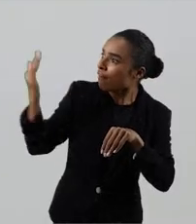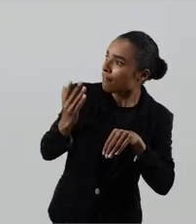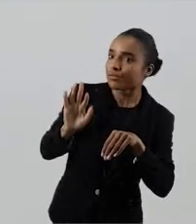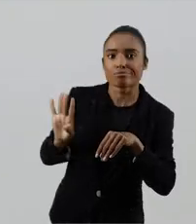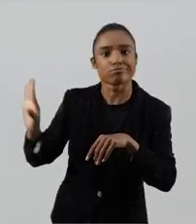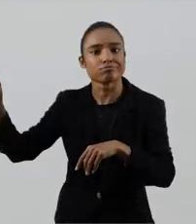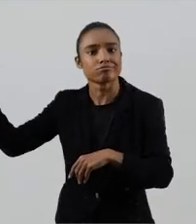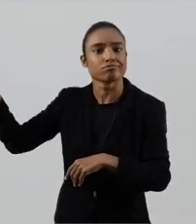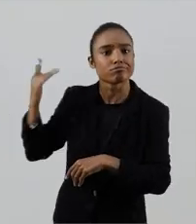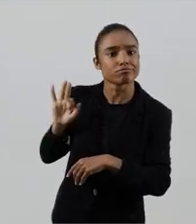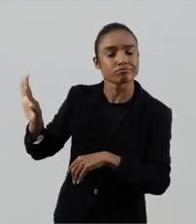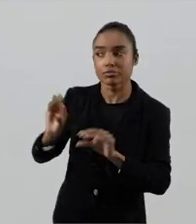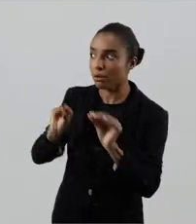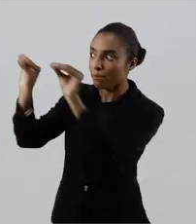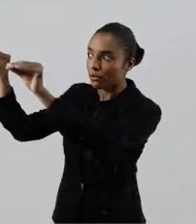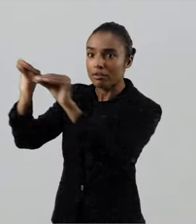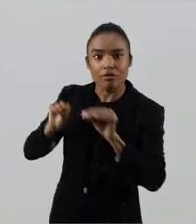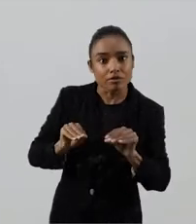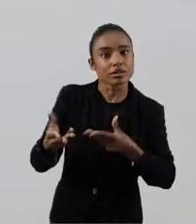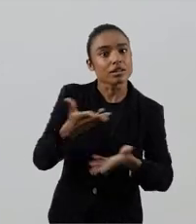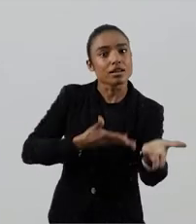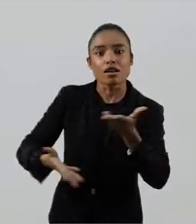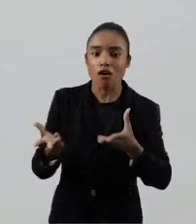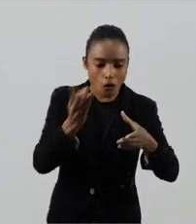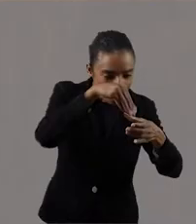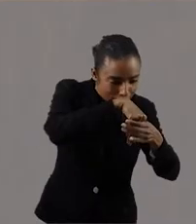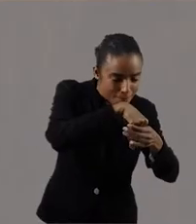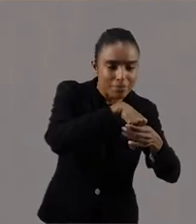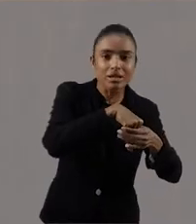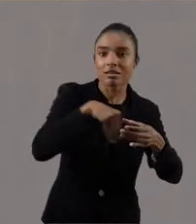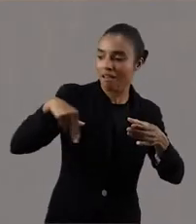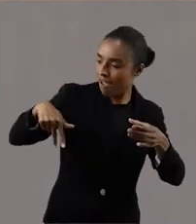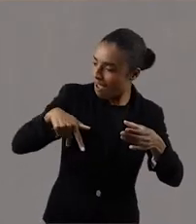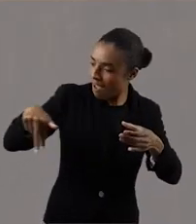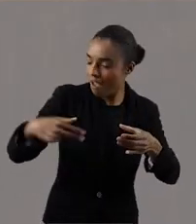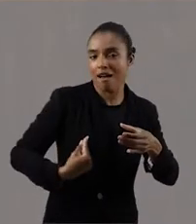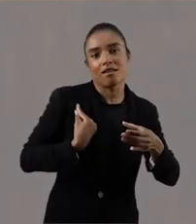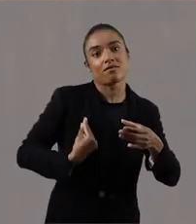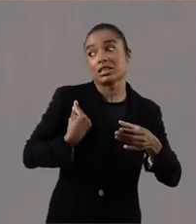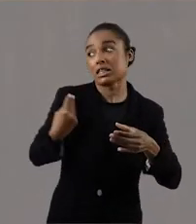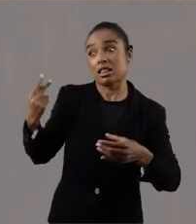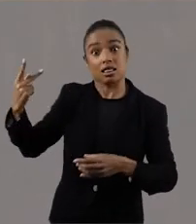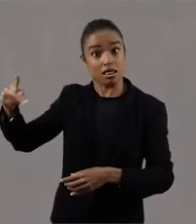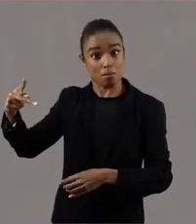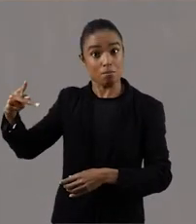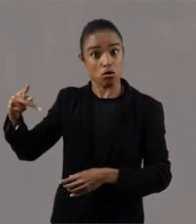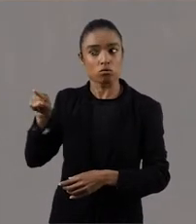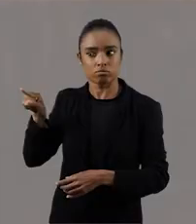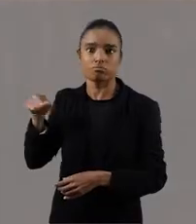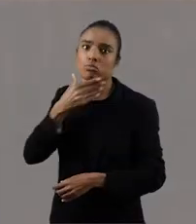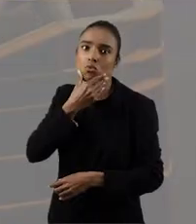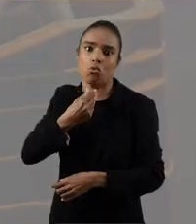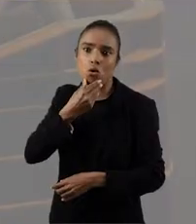Então, modo como esse conhecimento é desenvolvido, ele é incorporado nesse caminhão, ele é algo fundamental para a